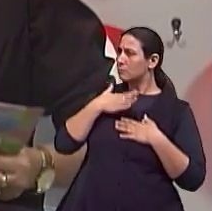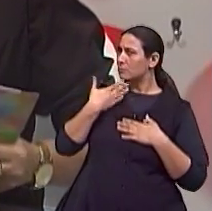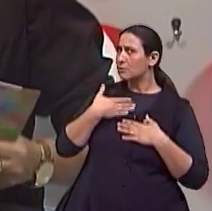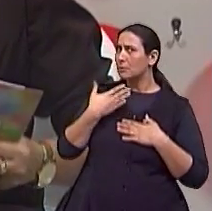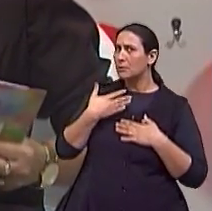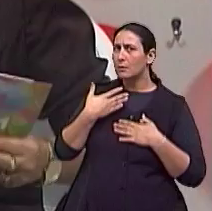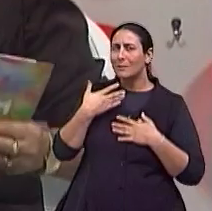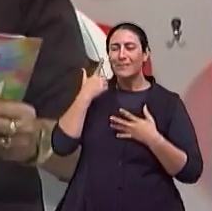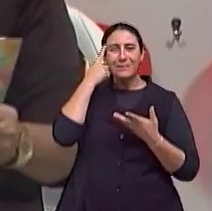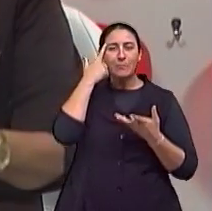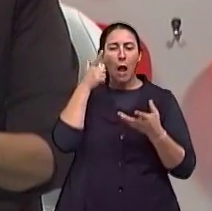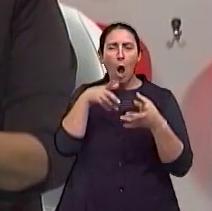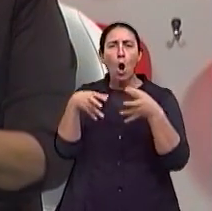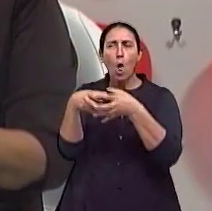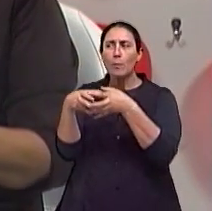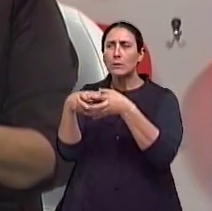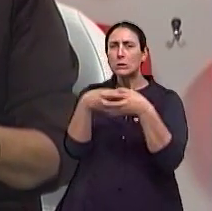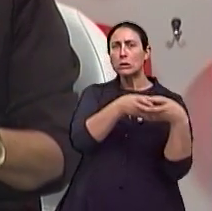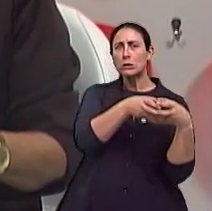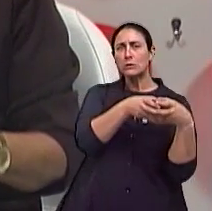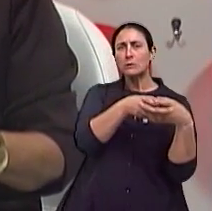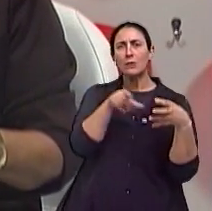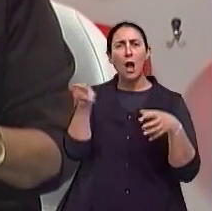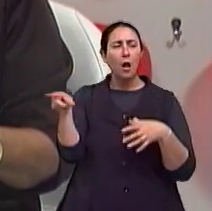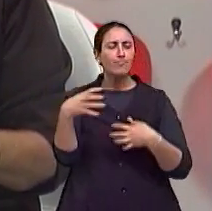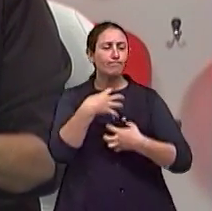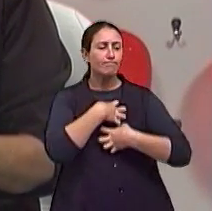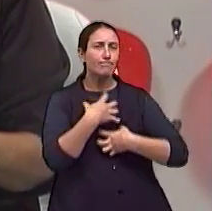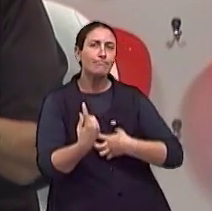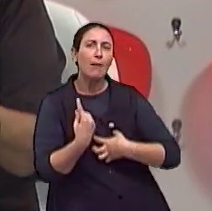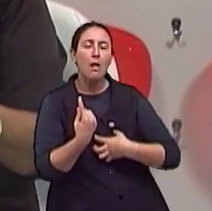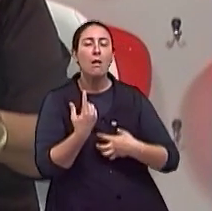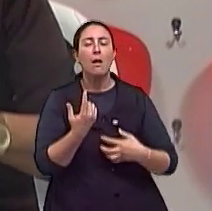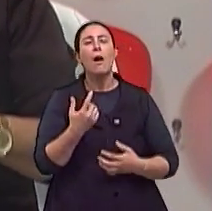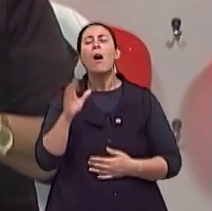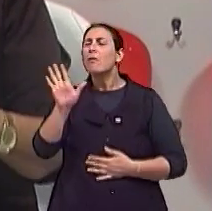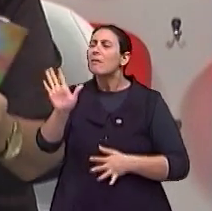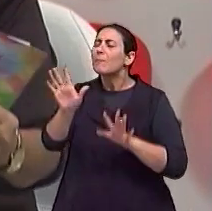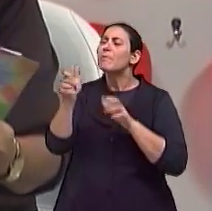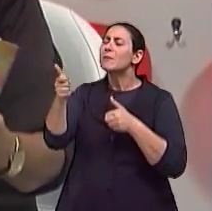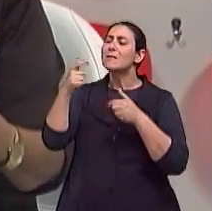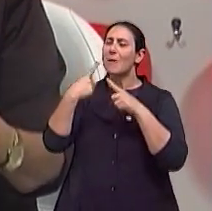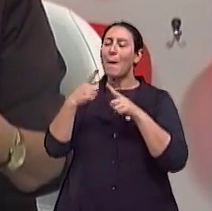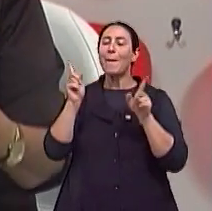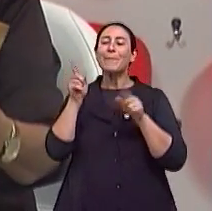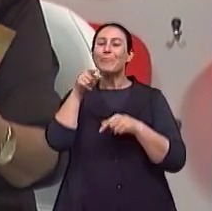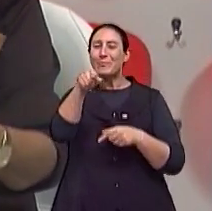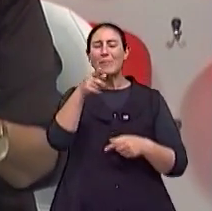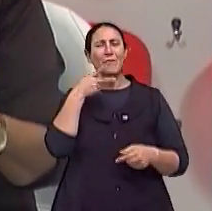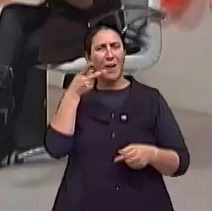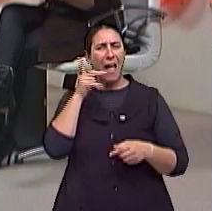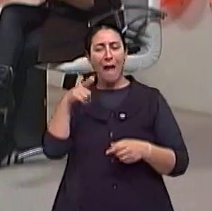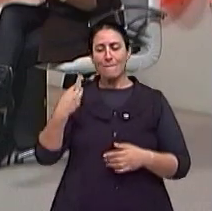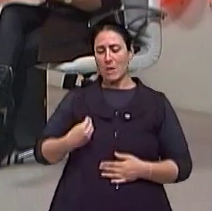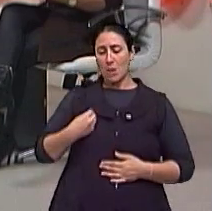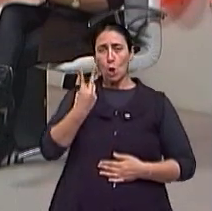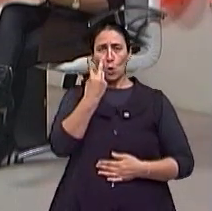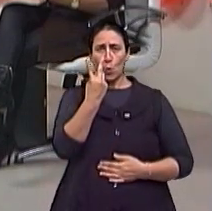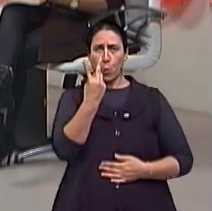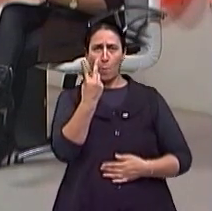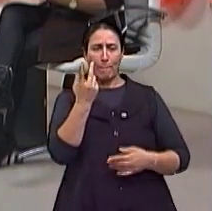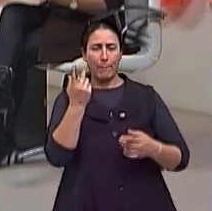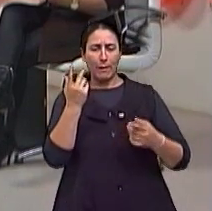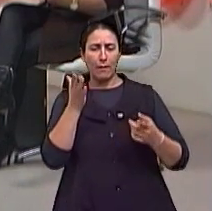Paulo, exatamente esta relação, esta vida de uma forma... Quando ela fala assim, uma vida dupla, ela viu os dois lados,